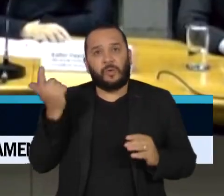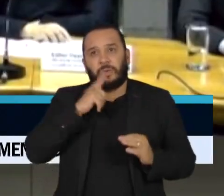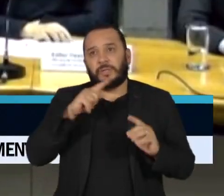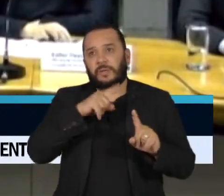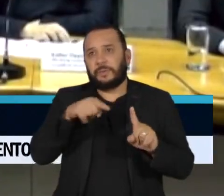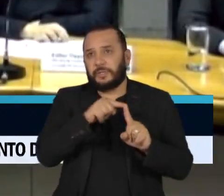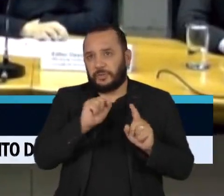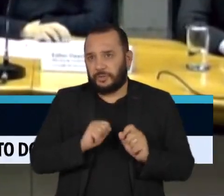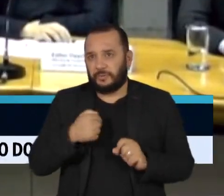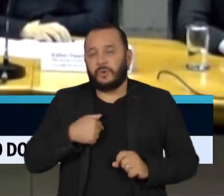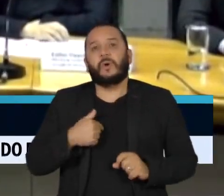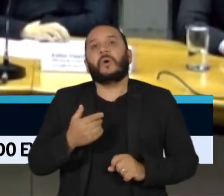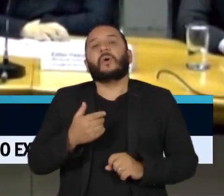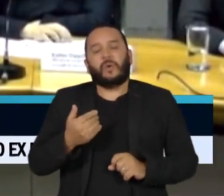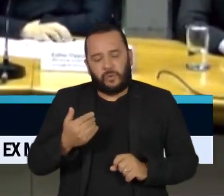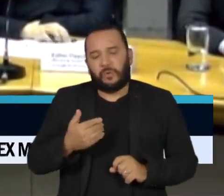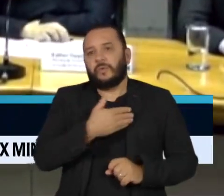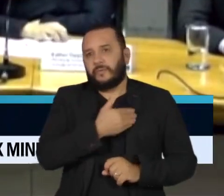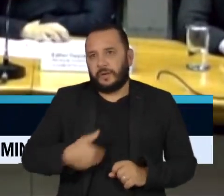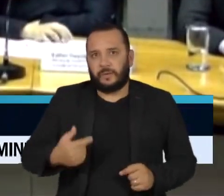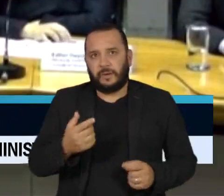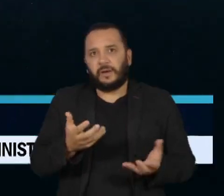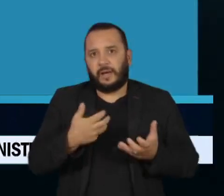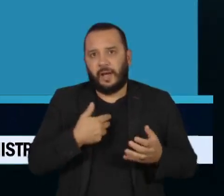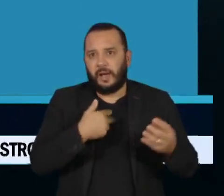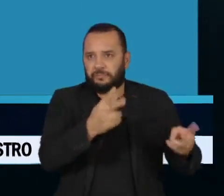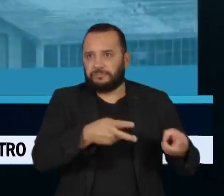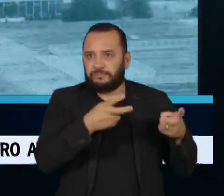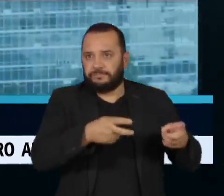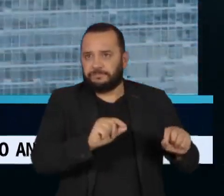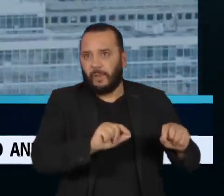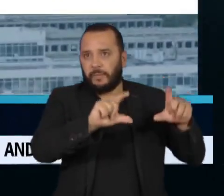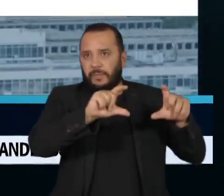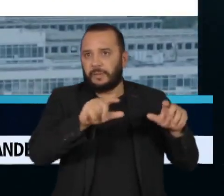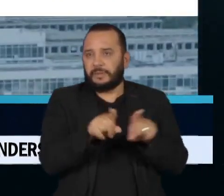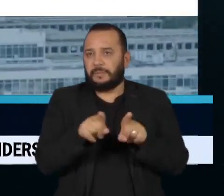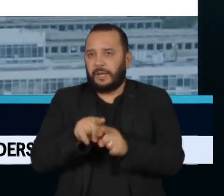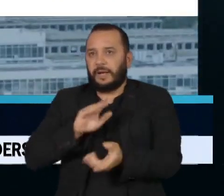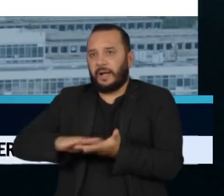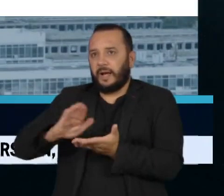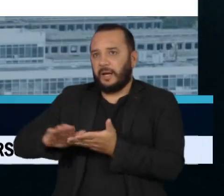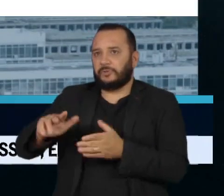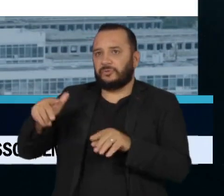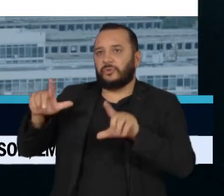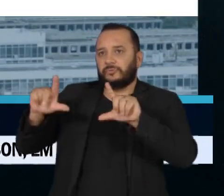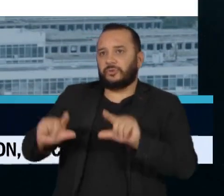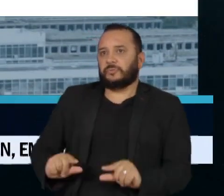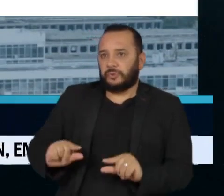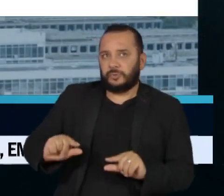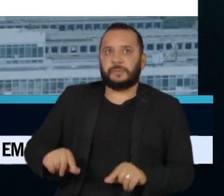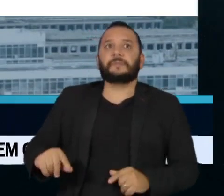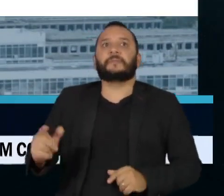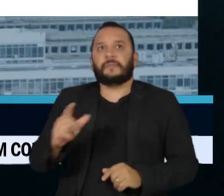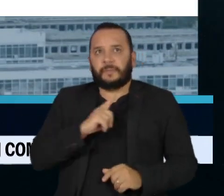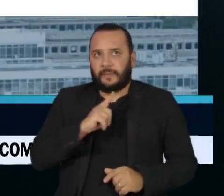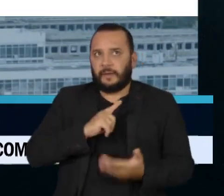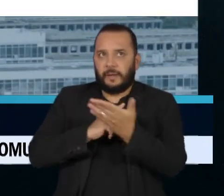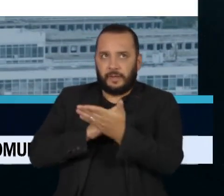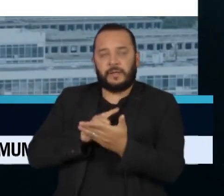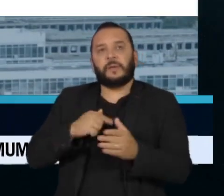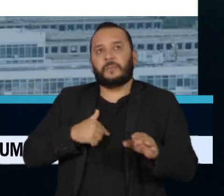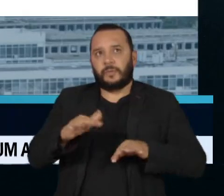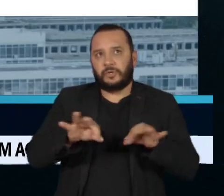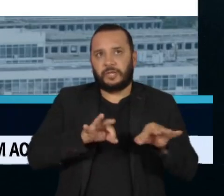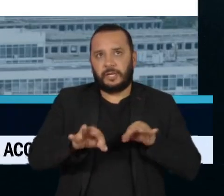o governo quer aumentar as receitas e cortar despesas. Uma das medidas de recuperação fiscal é o programa Litígio Zero,